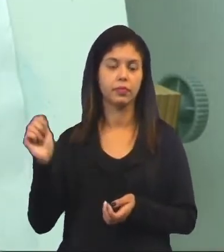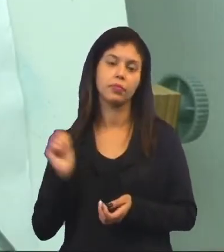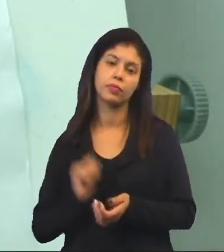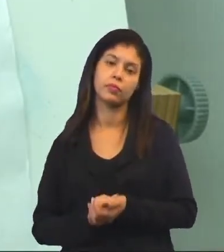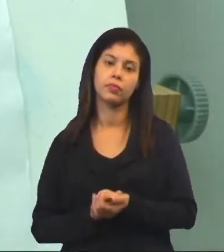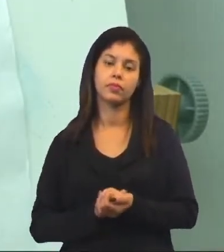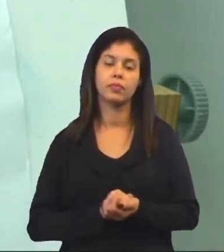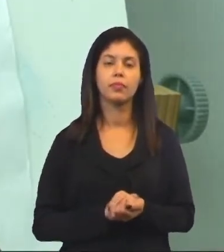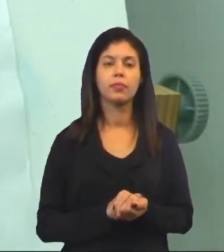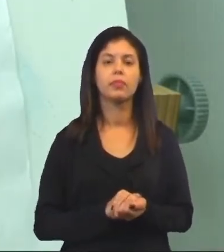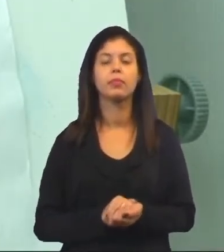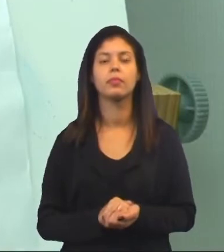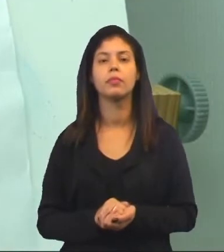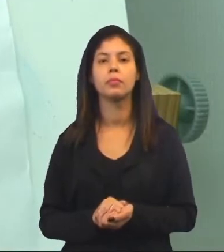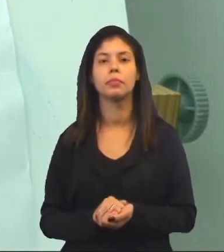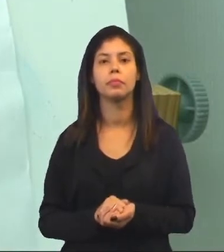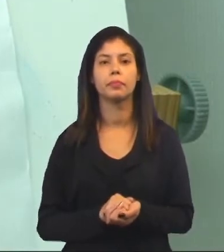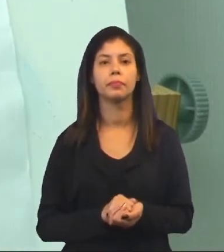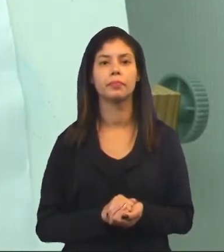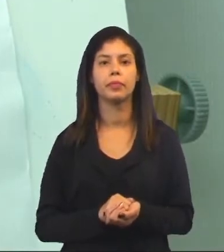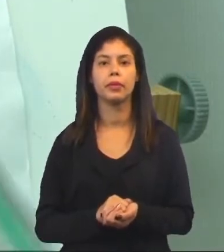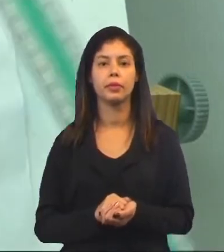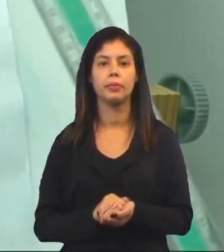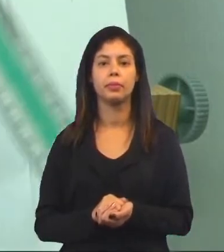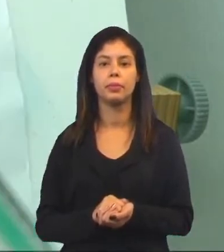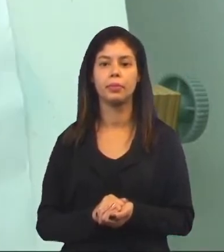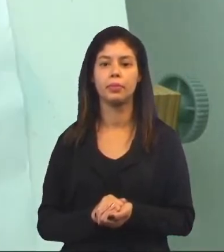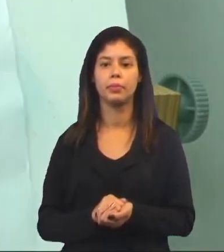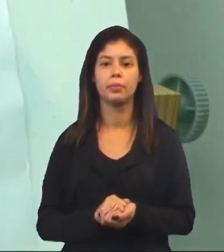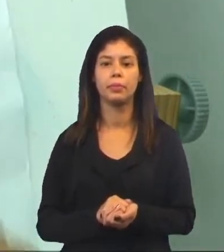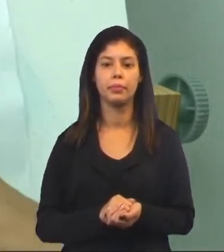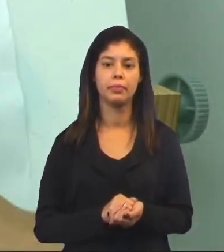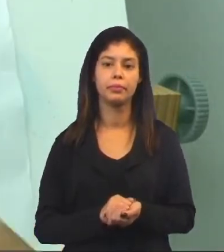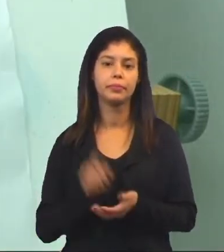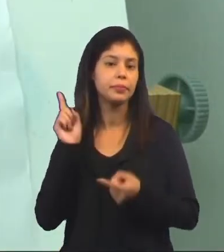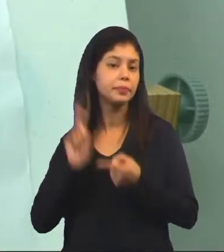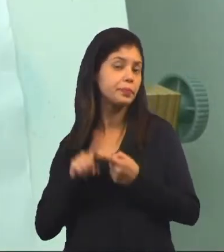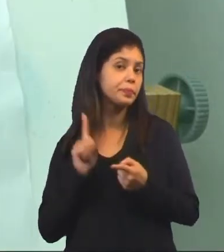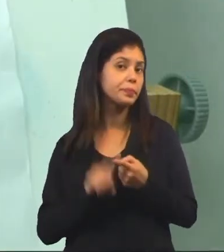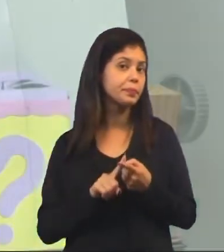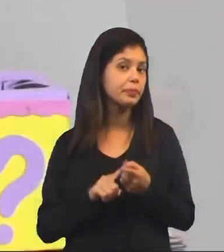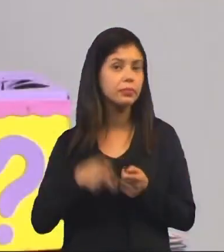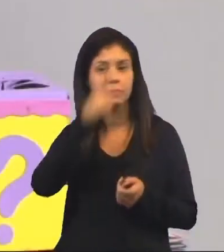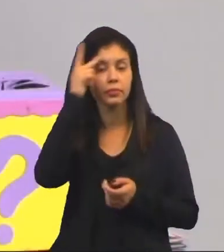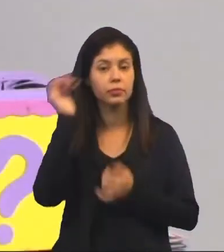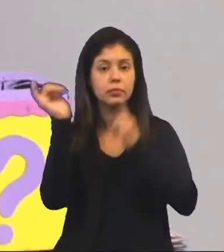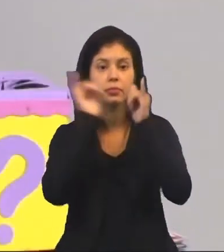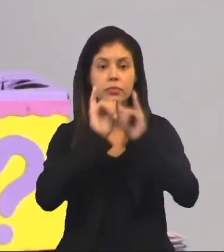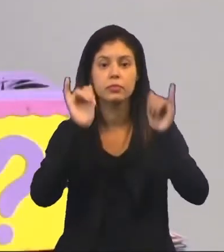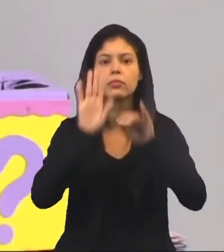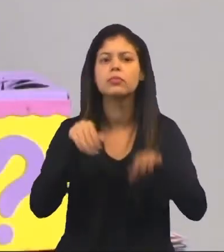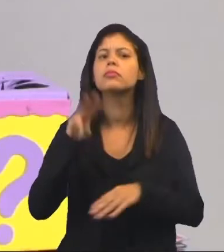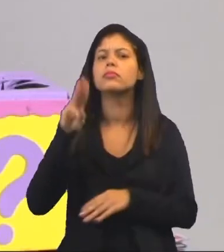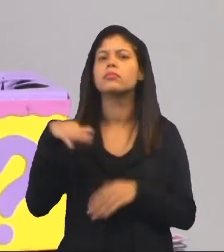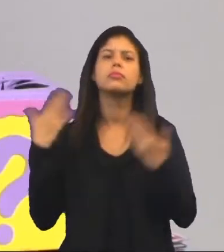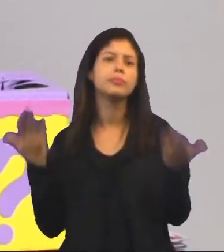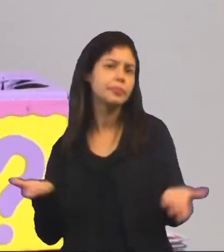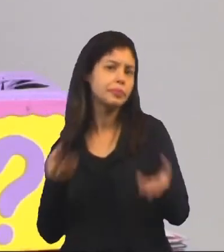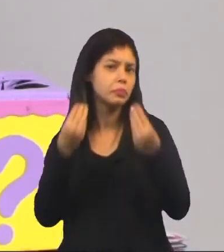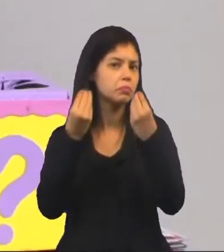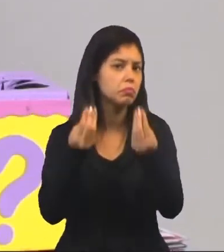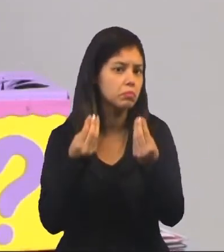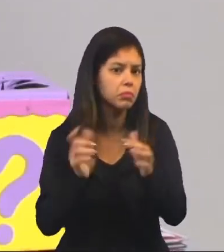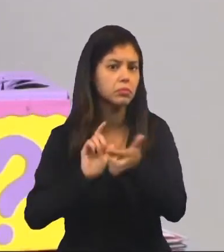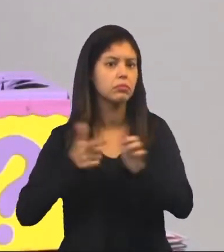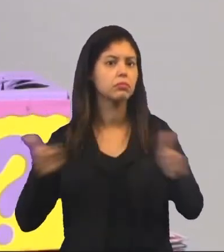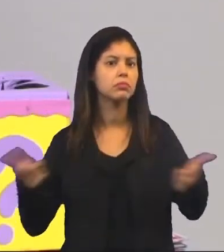tamanho da sua. Fome. Por que quem escreveu a propaganda? O autor da propaganda escreveu isso?